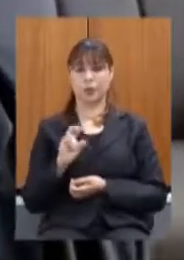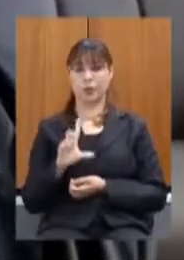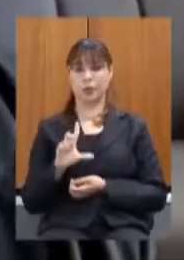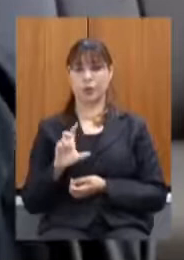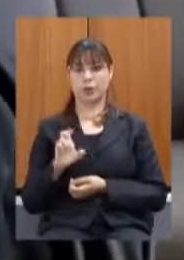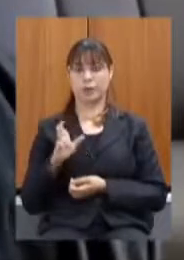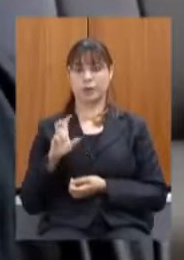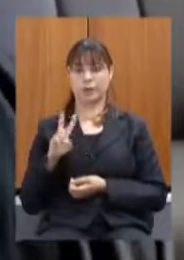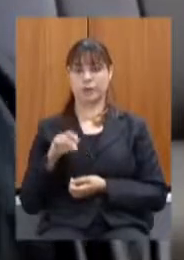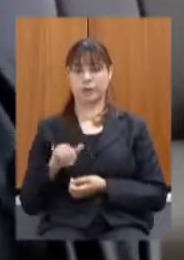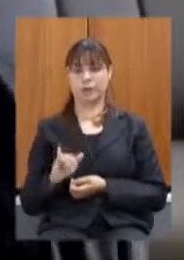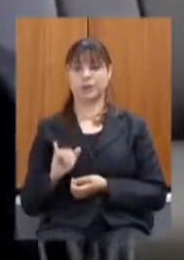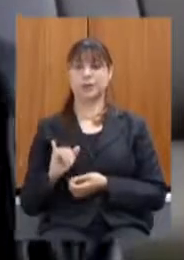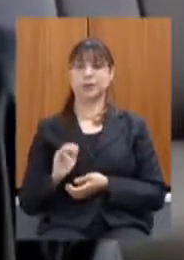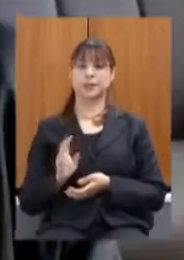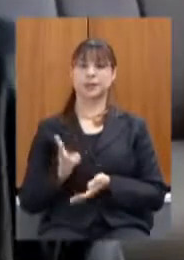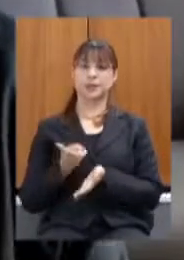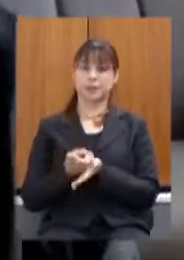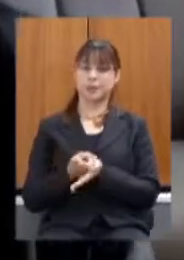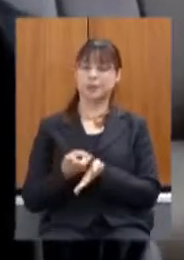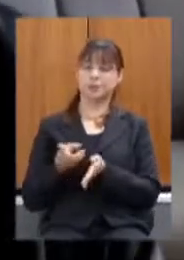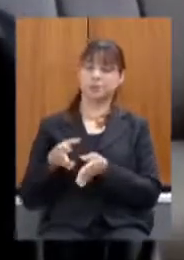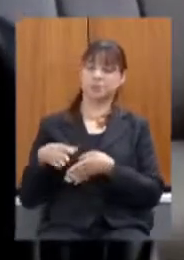sempre cumprimento pelo trabalho